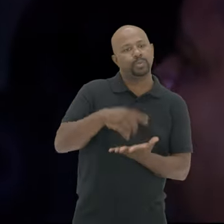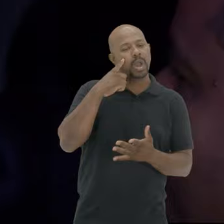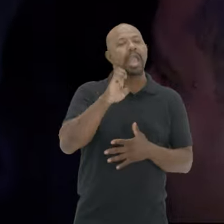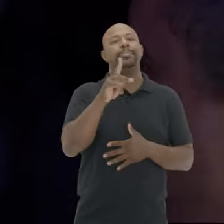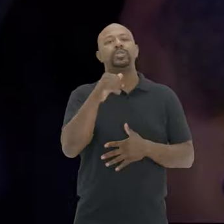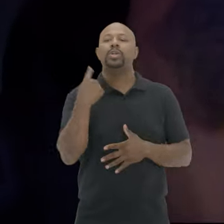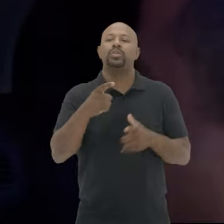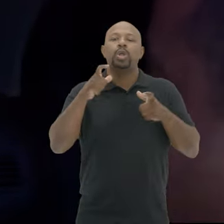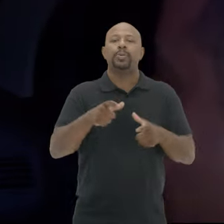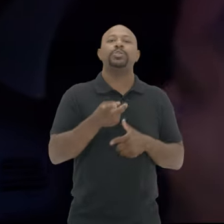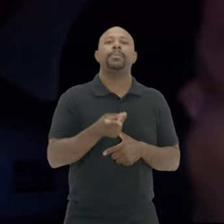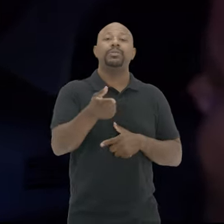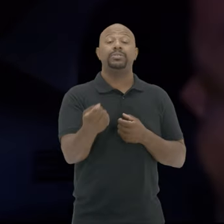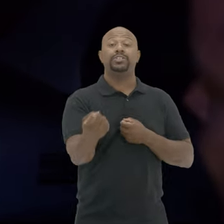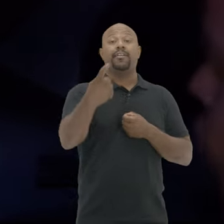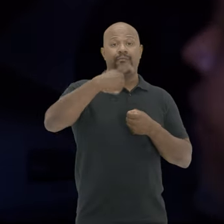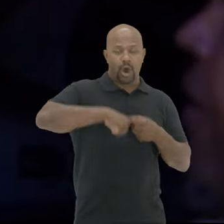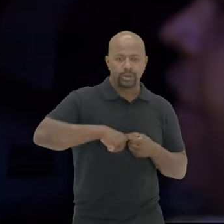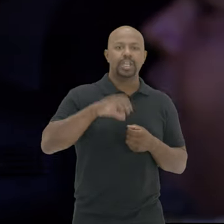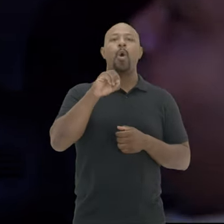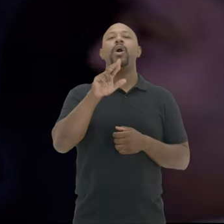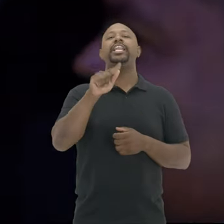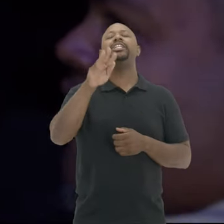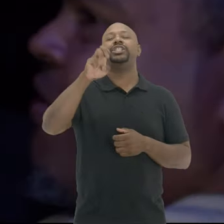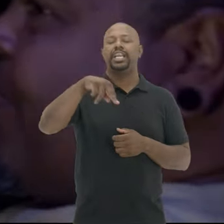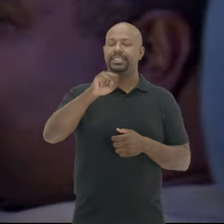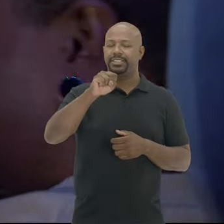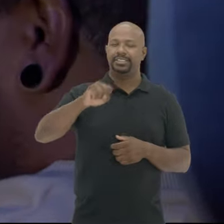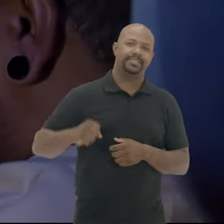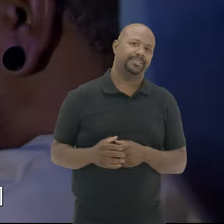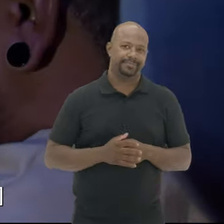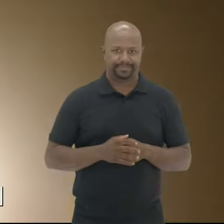episódio No nosso ponto de partida De volta As origens